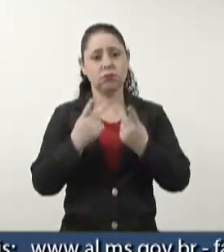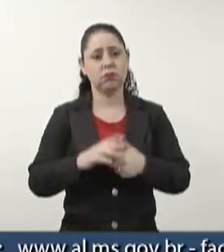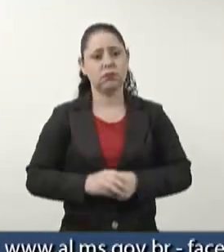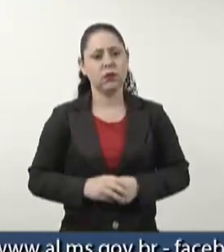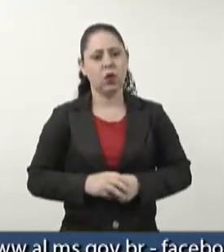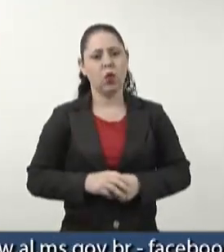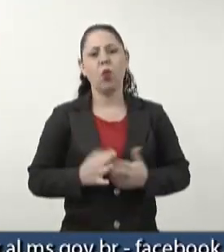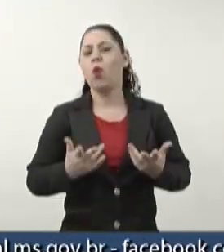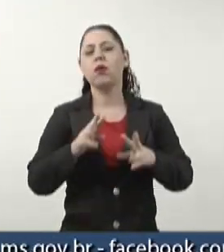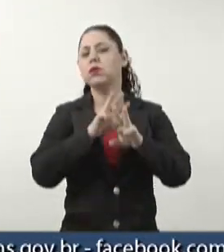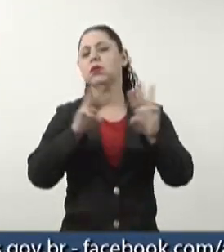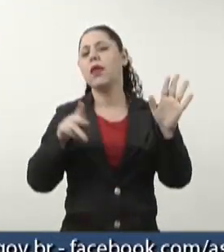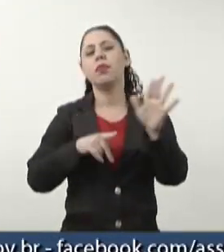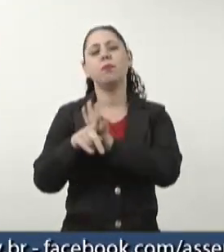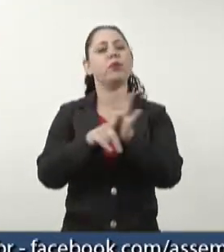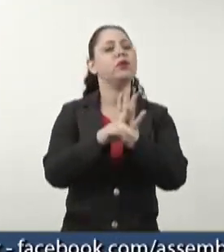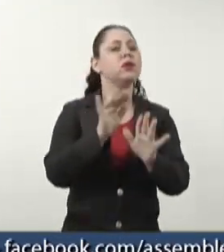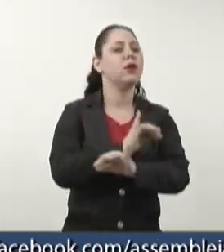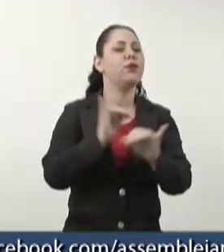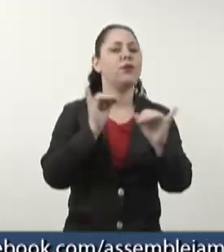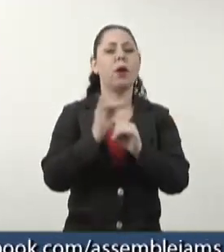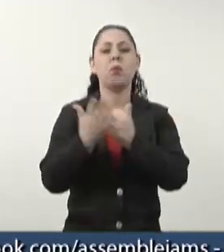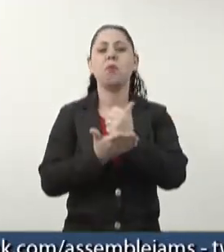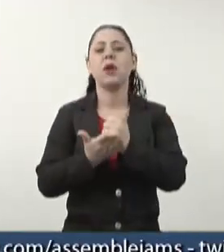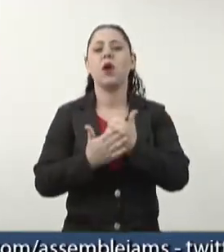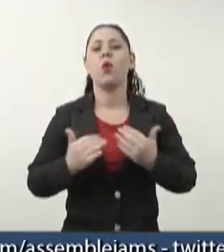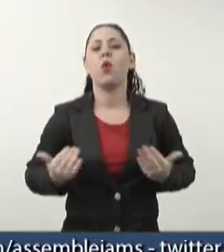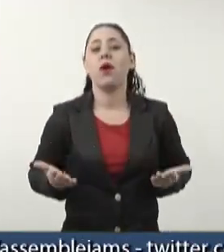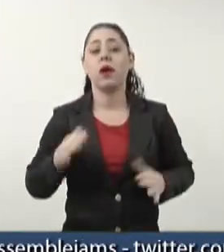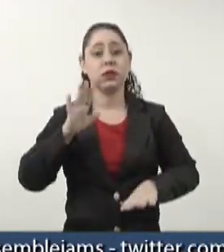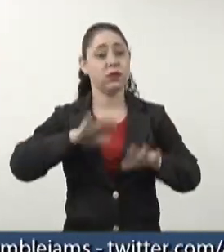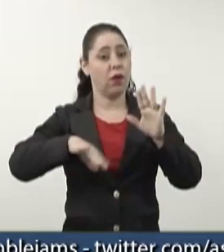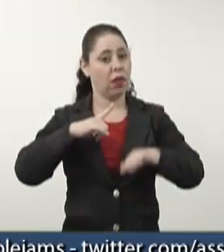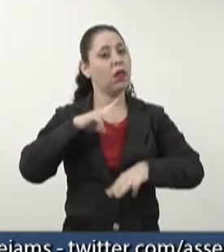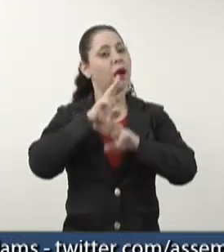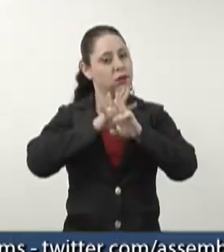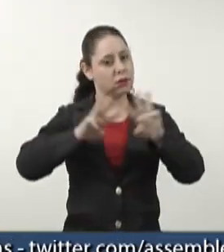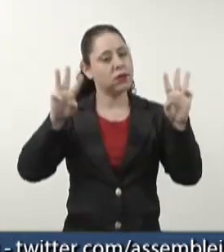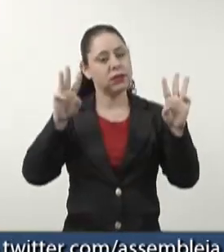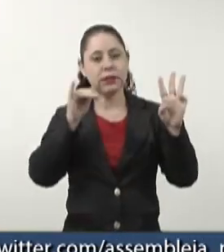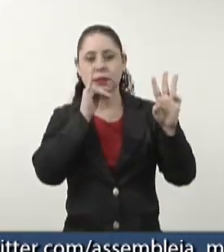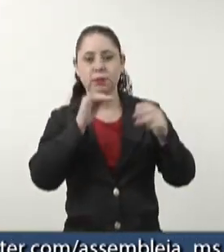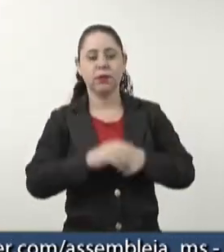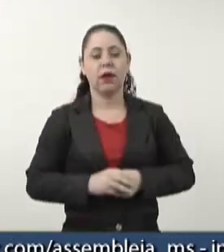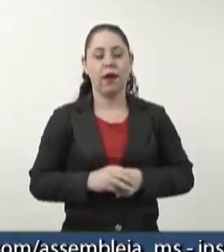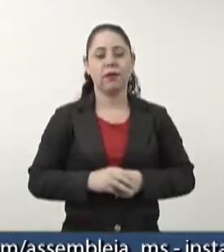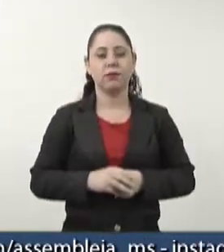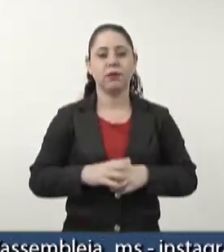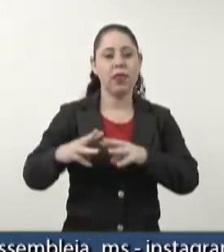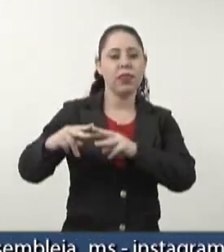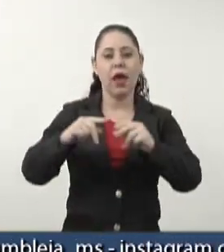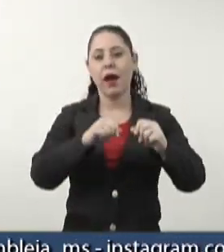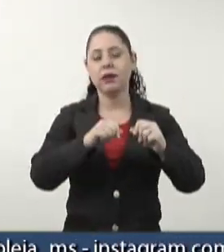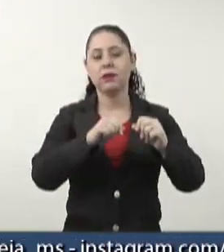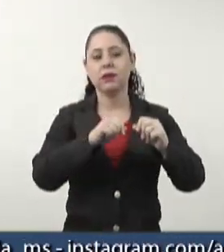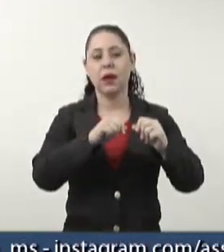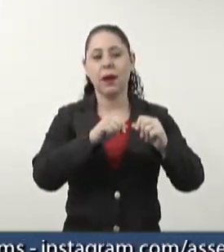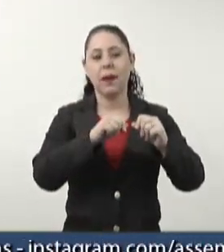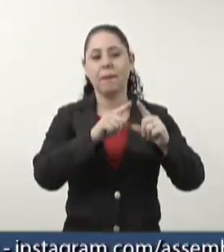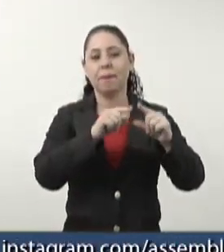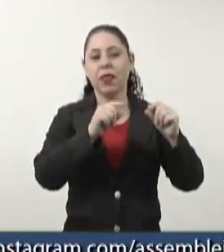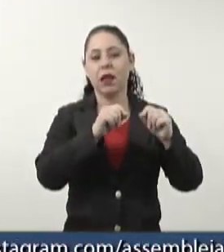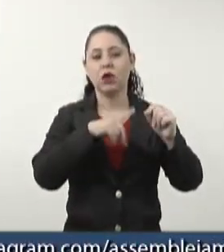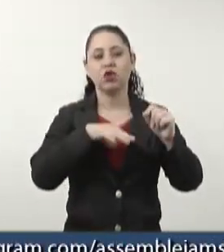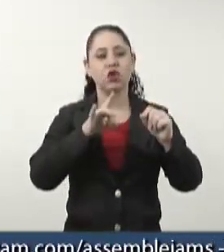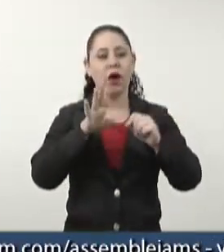site que a gente está se baseando. Às vezes tem site aí, tipo Terra Brasílias, é um site que só divulga